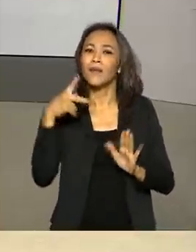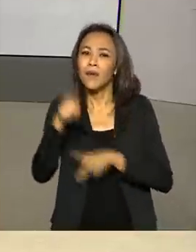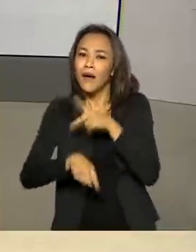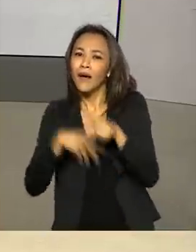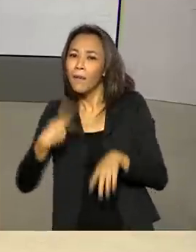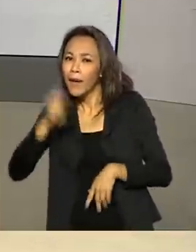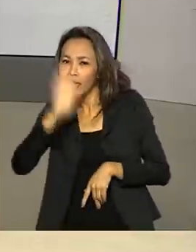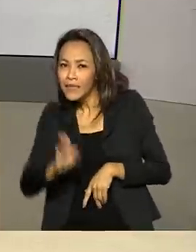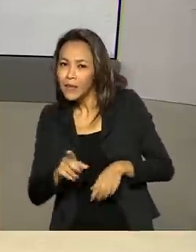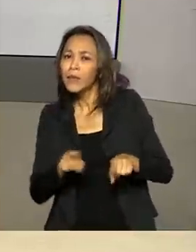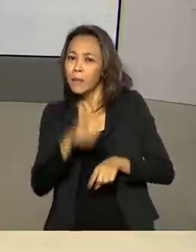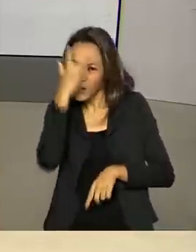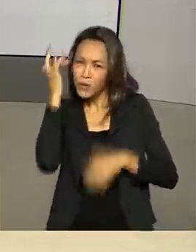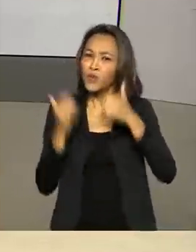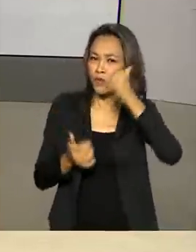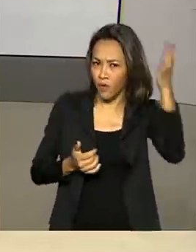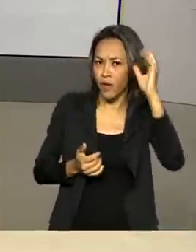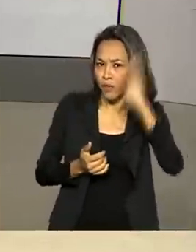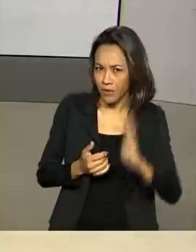estrangeiros?